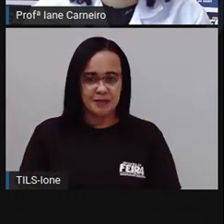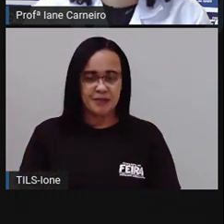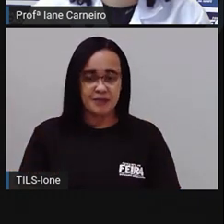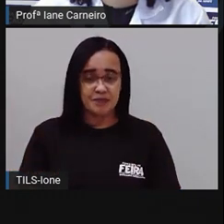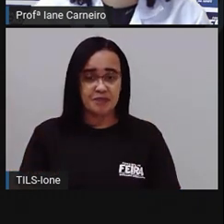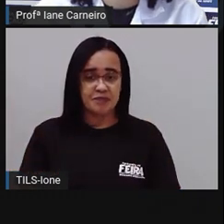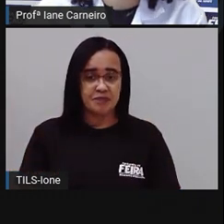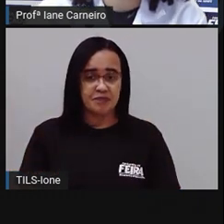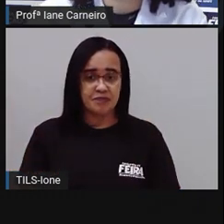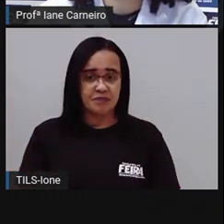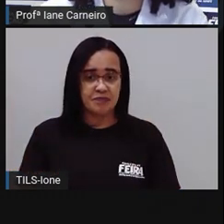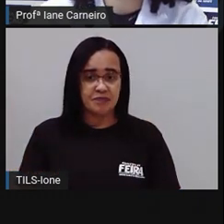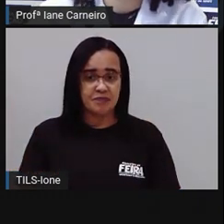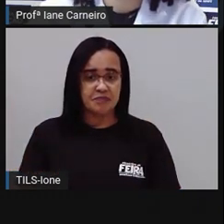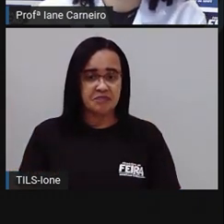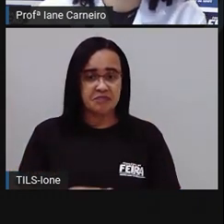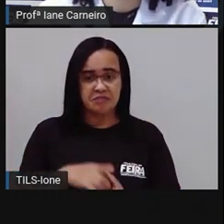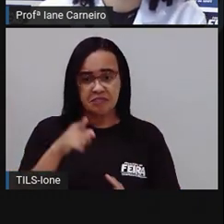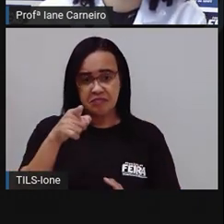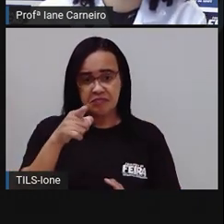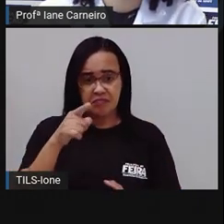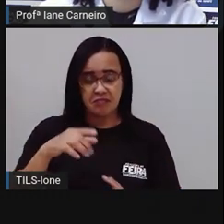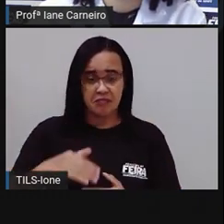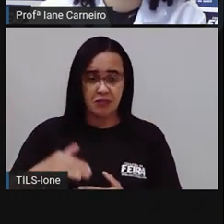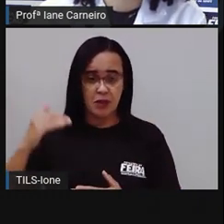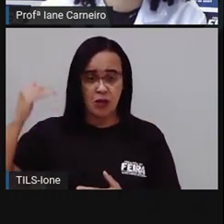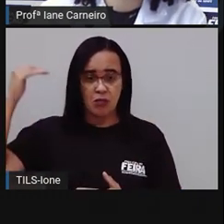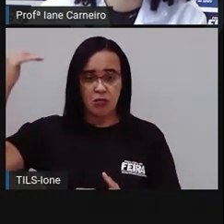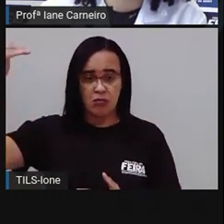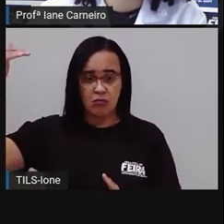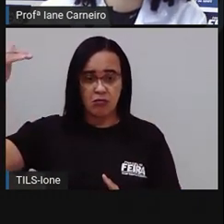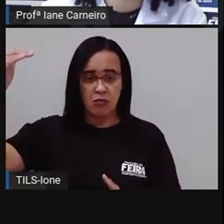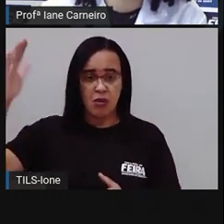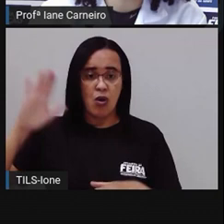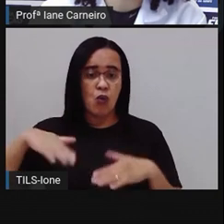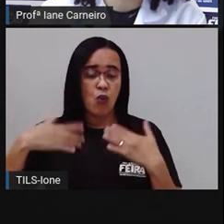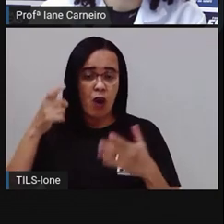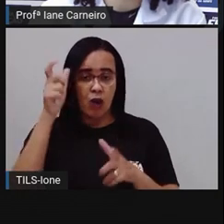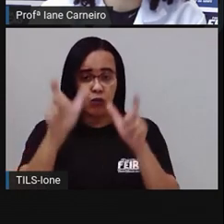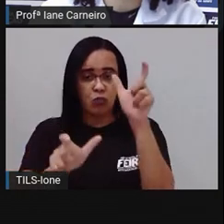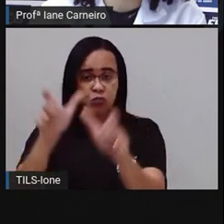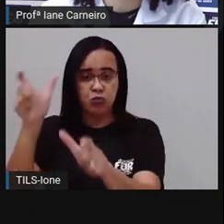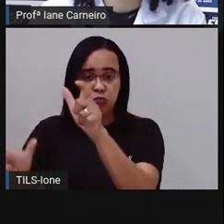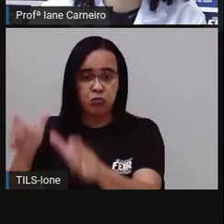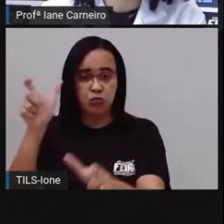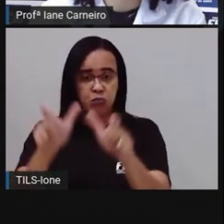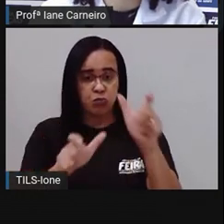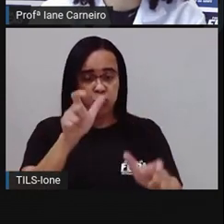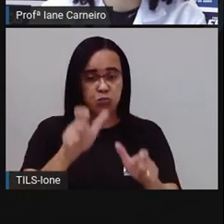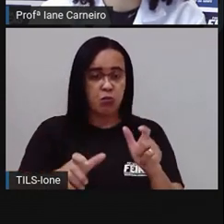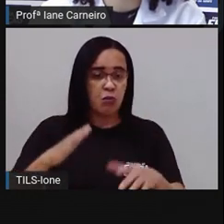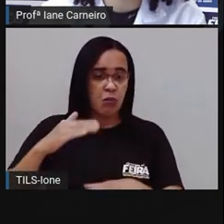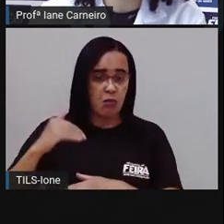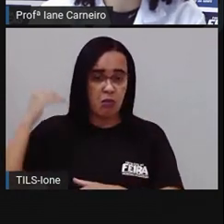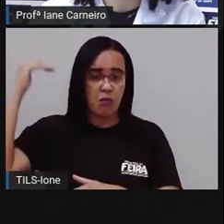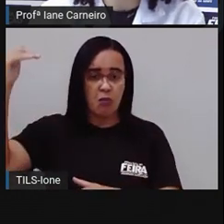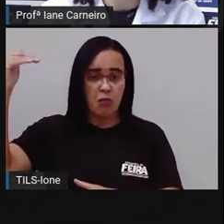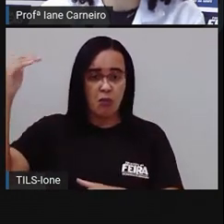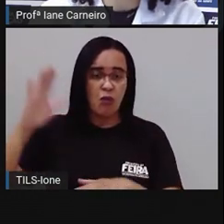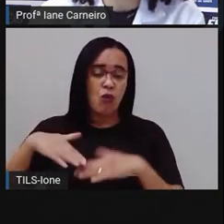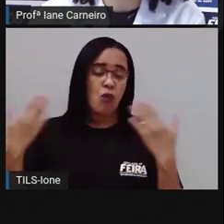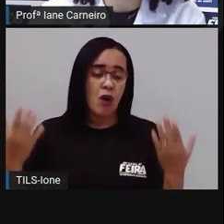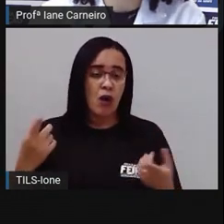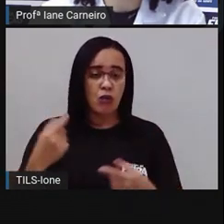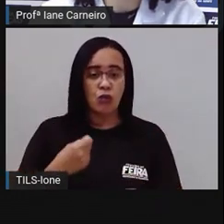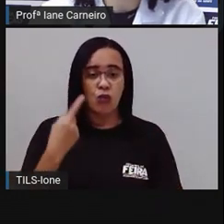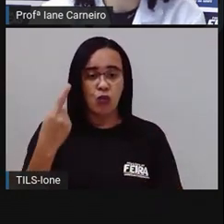Próximo. Ó, qual é o maior personagem? É o personagem 1, o personagem 2, o personagem 3, ou o